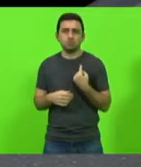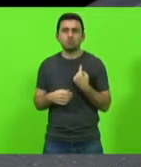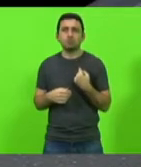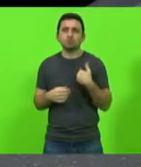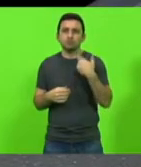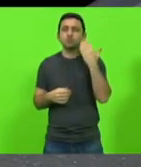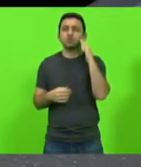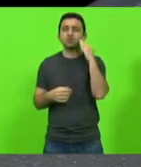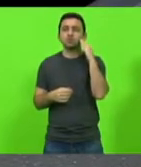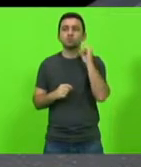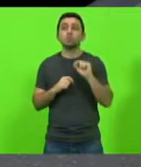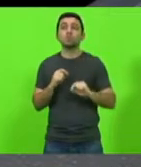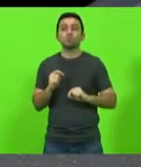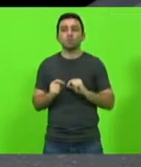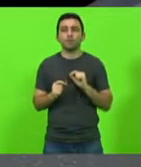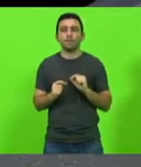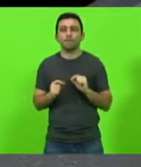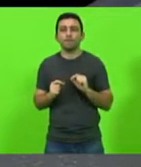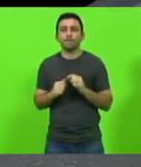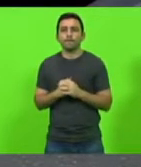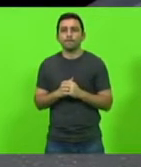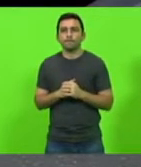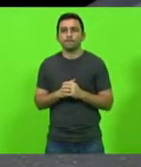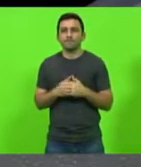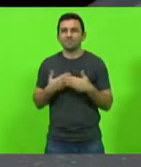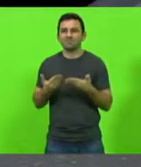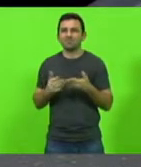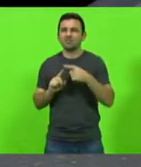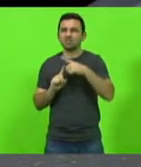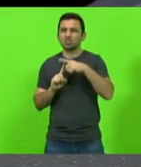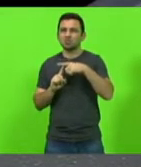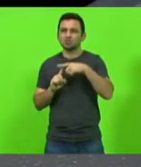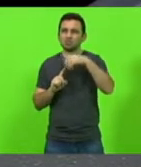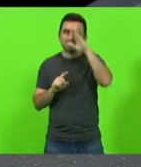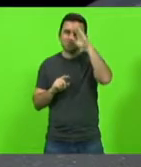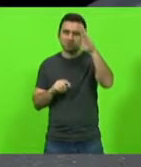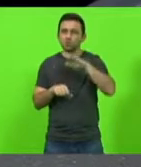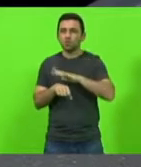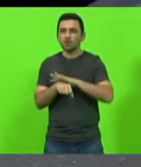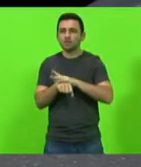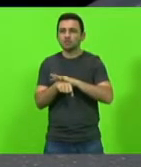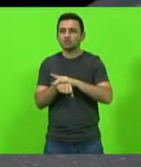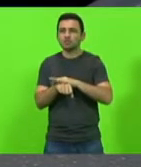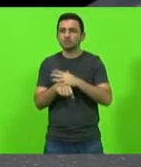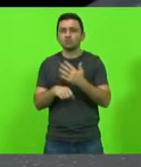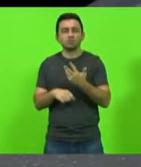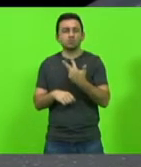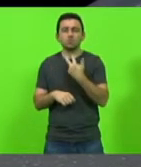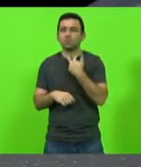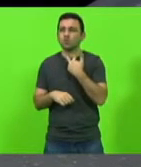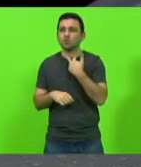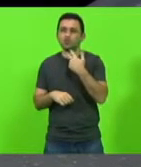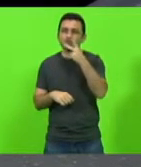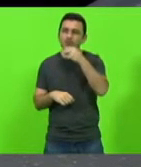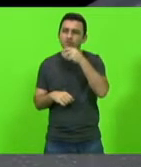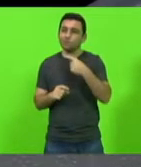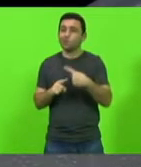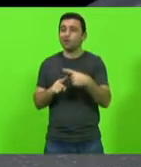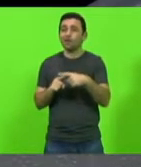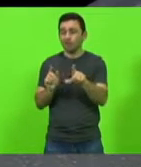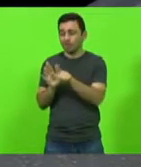entendo de que esse tipo de prioridade por doença não pode ser feito deputado Kennedy por lei